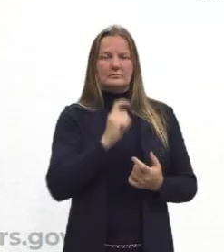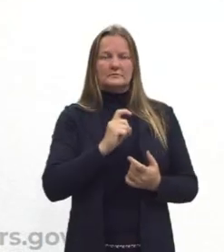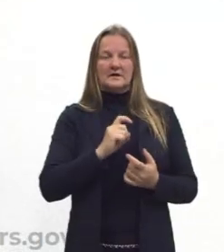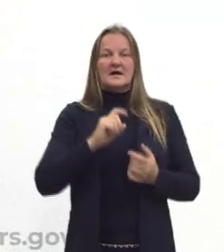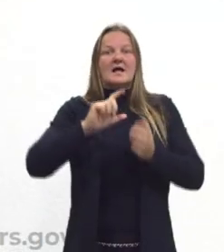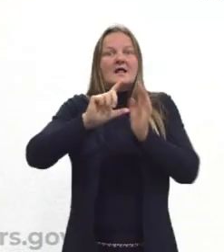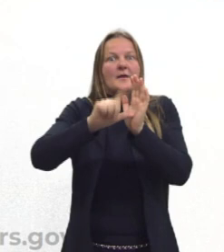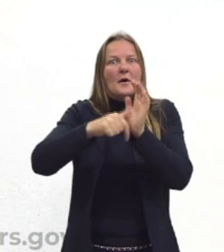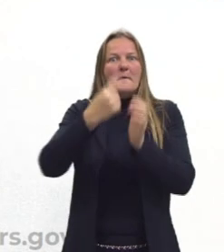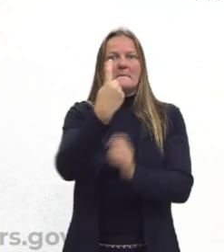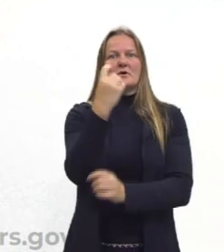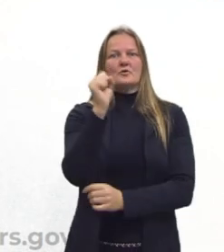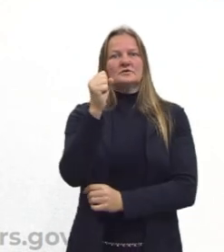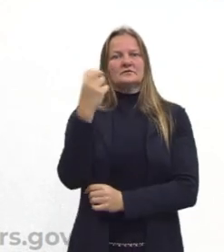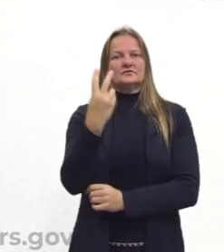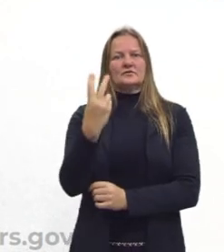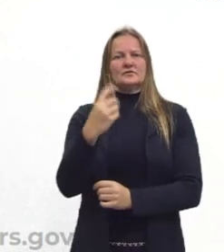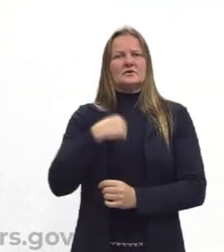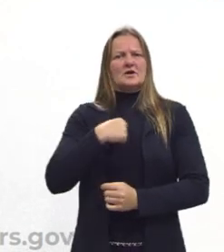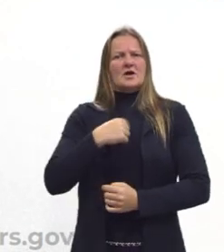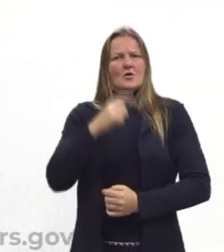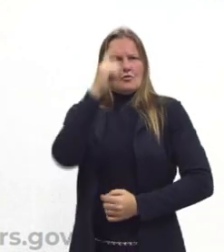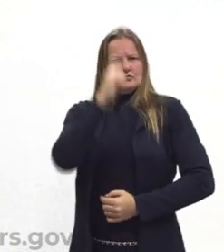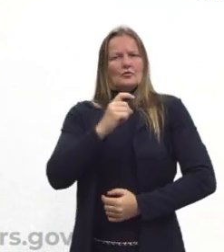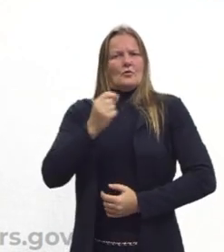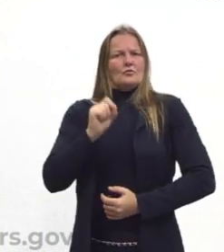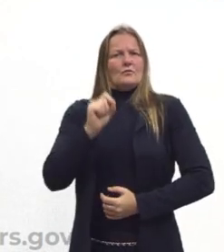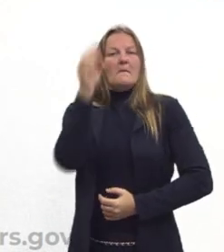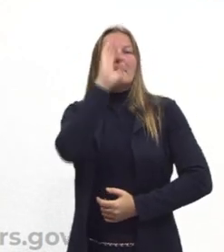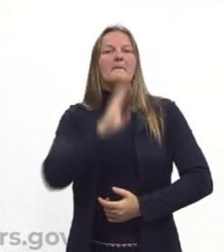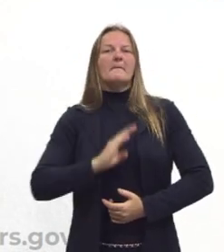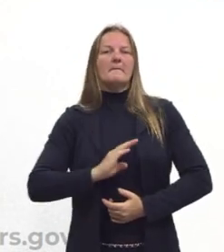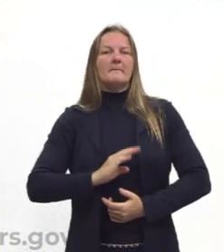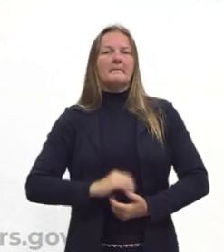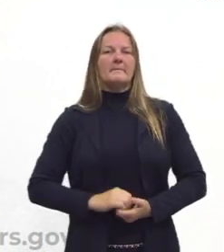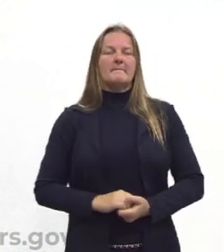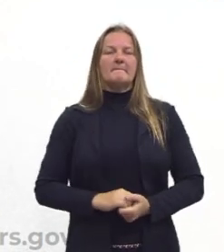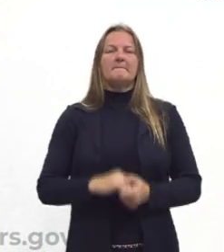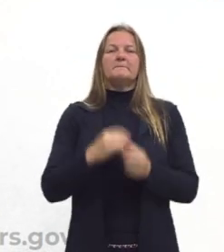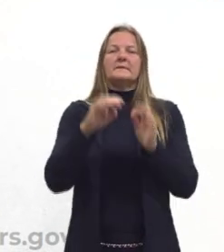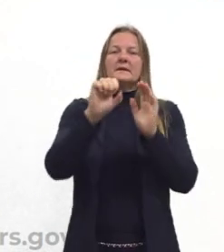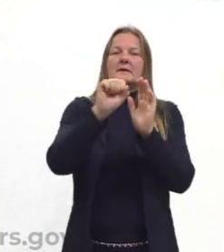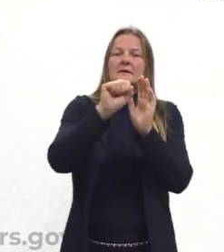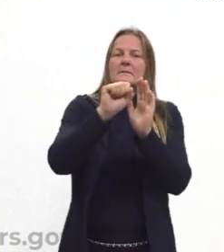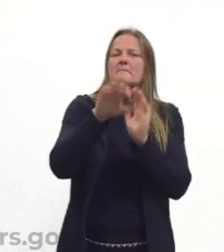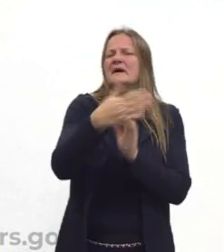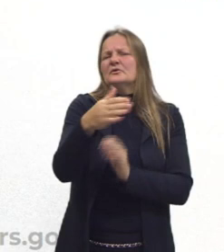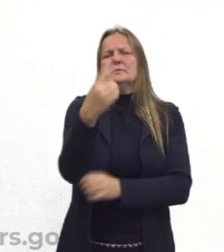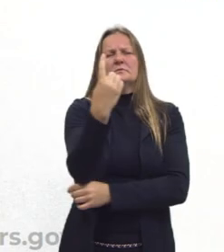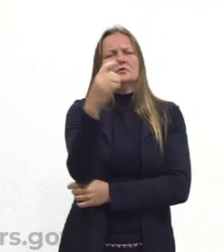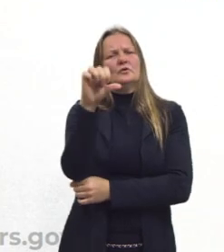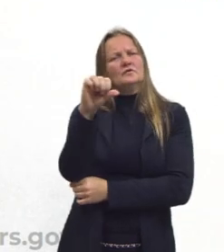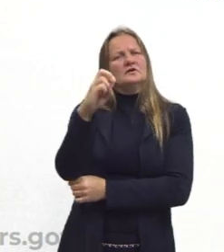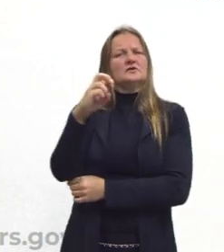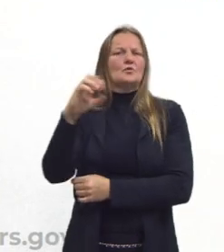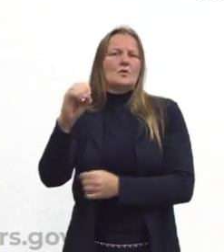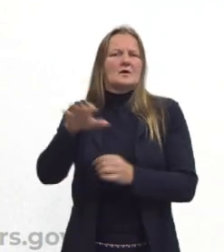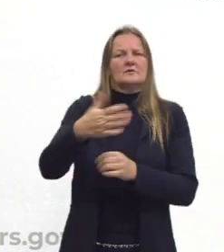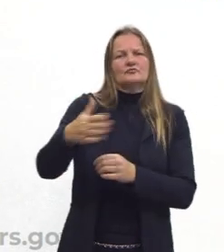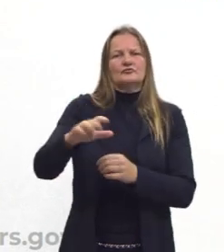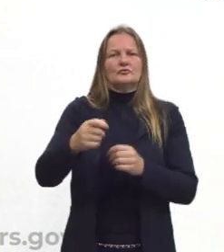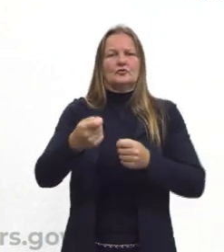surgir a partir de 1822. A década de 50, esse processo industrial que o Brasil passa pela década de 50.